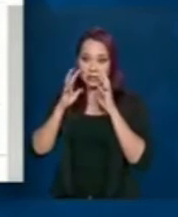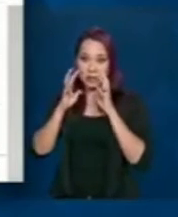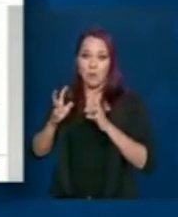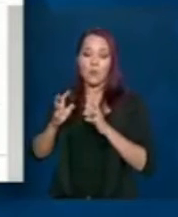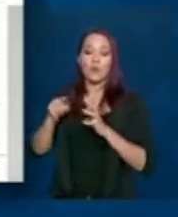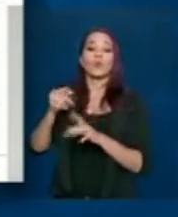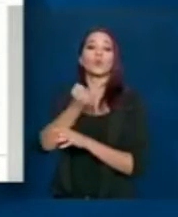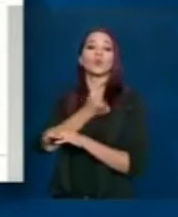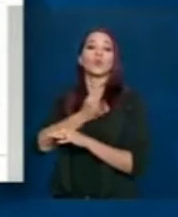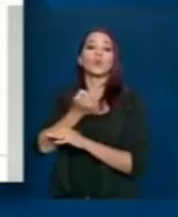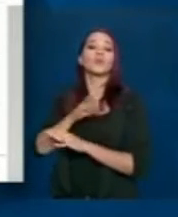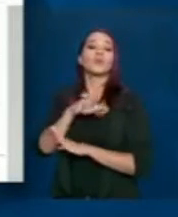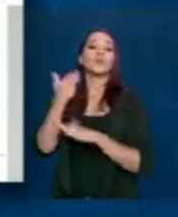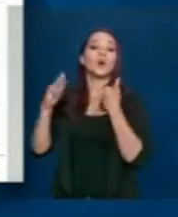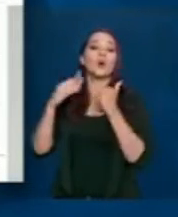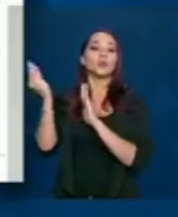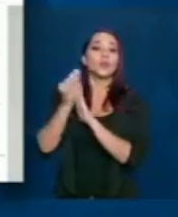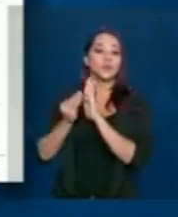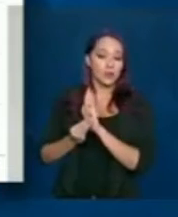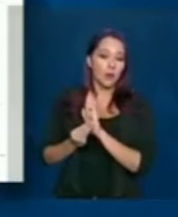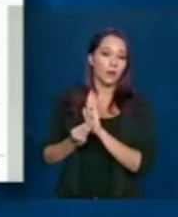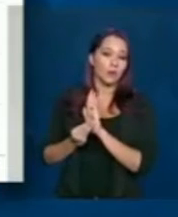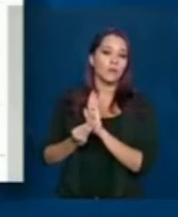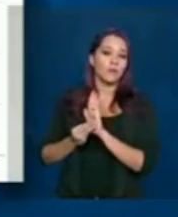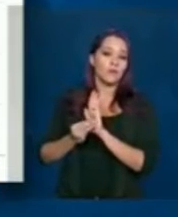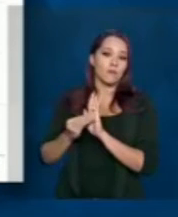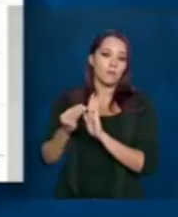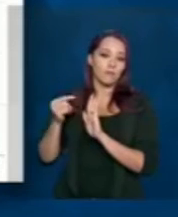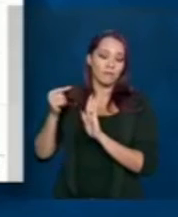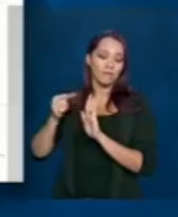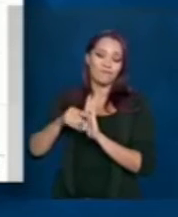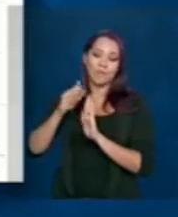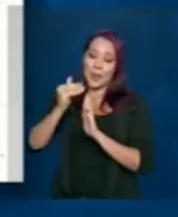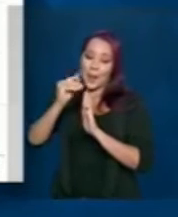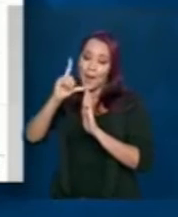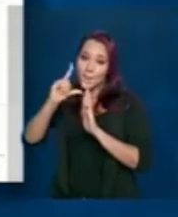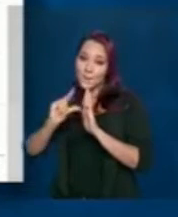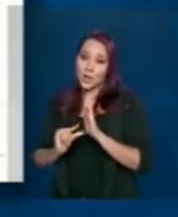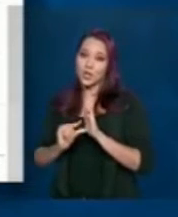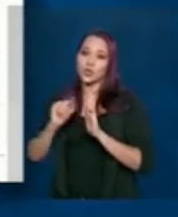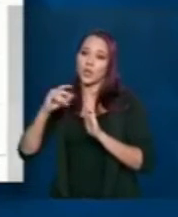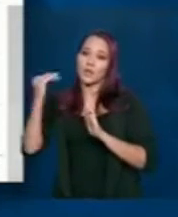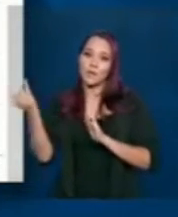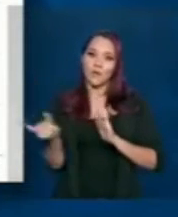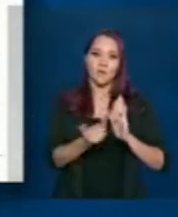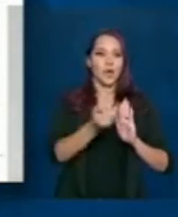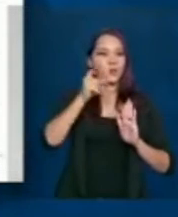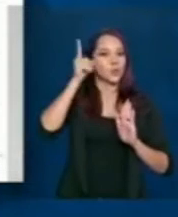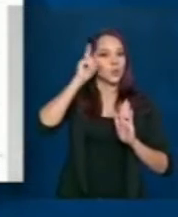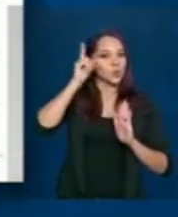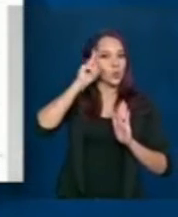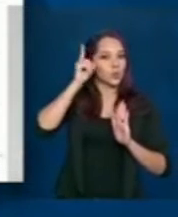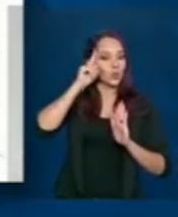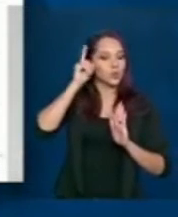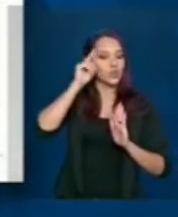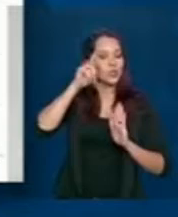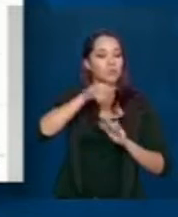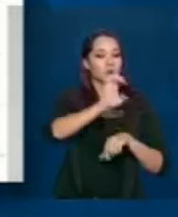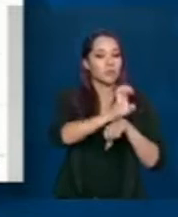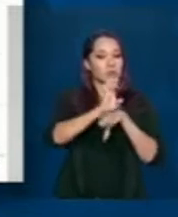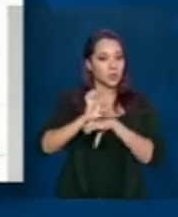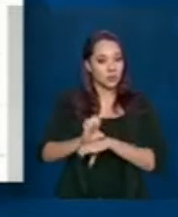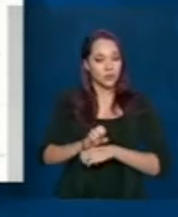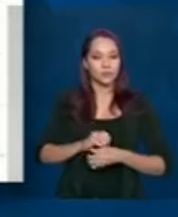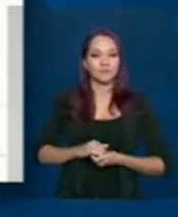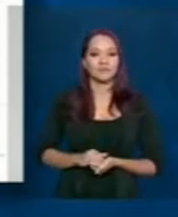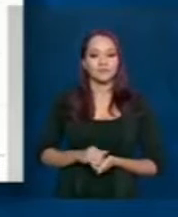óbitos registrados no Civep Gripe ainda está inferior àquilo que é reportado diariamente pelos estados.